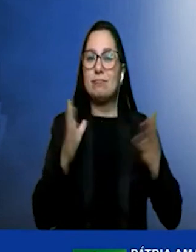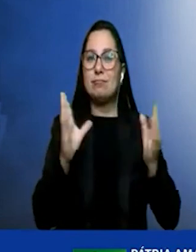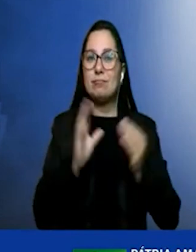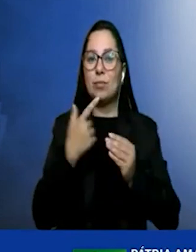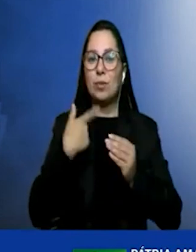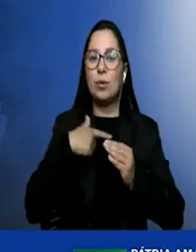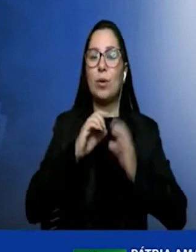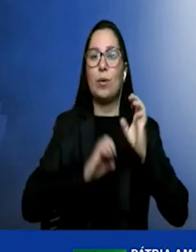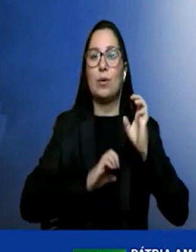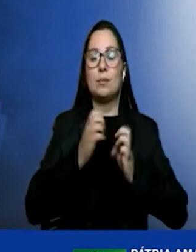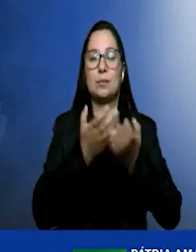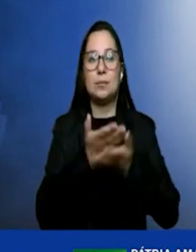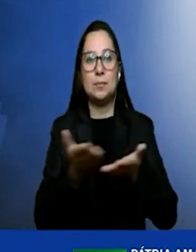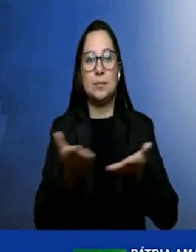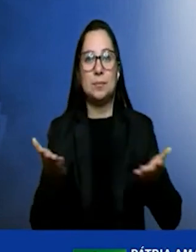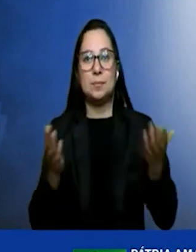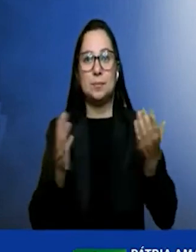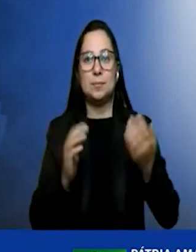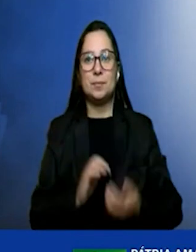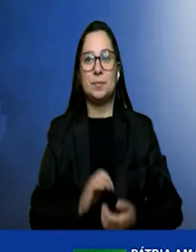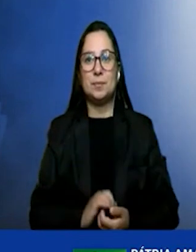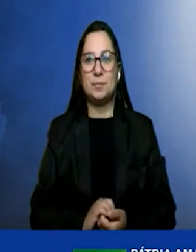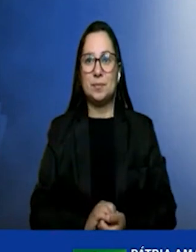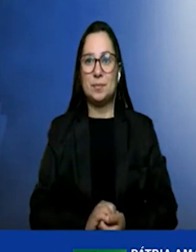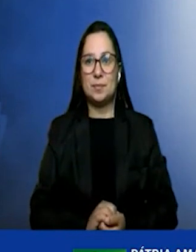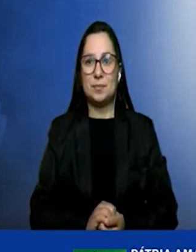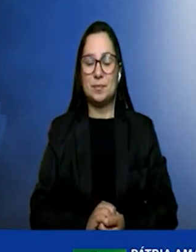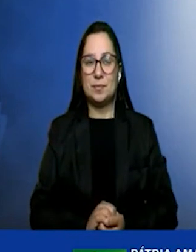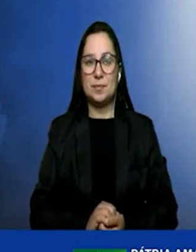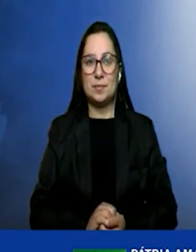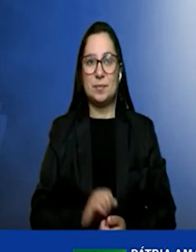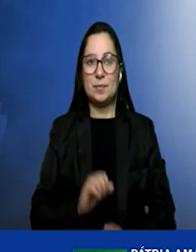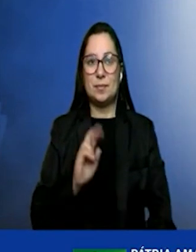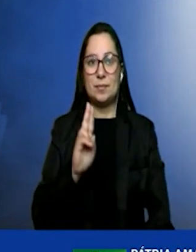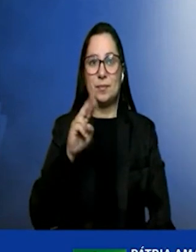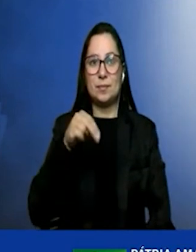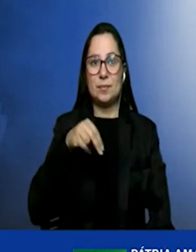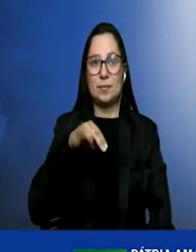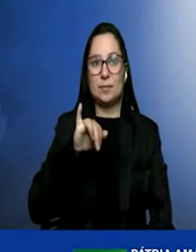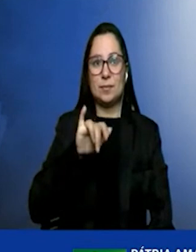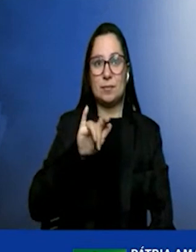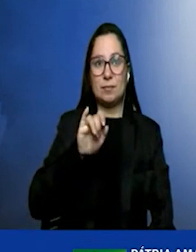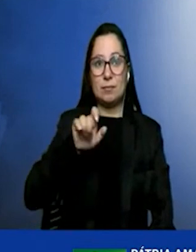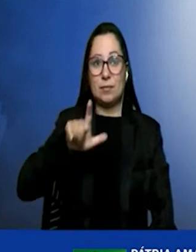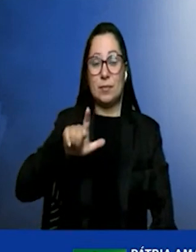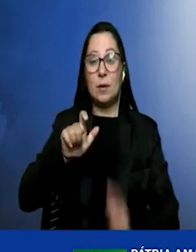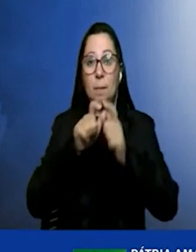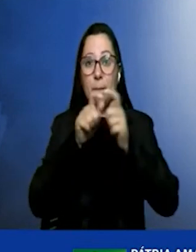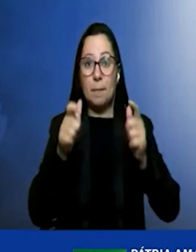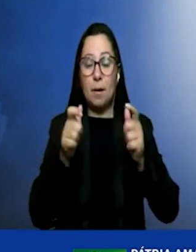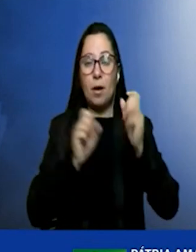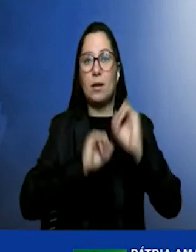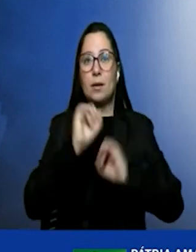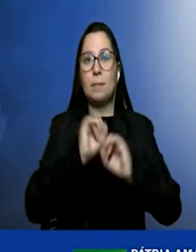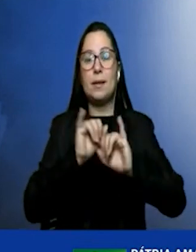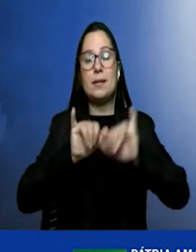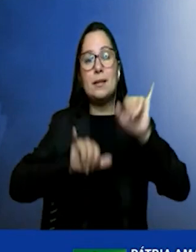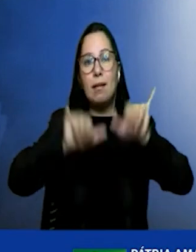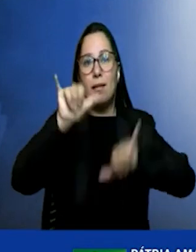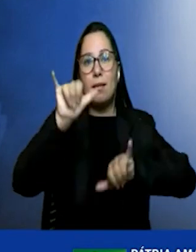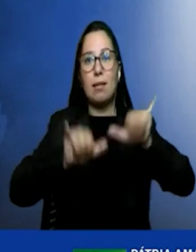aos senhores. A Unigel é uma das maiores empresas químicas da América Latina